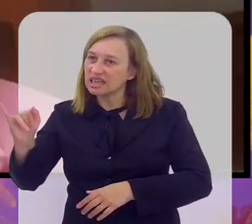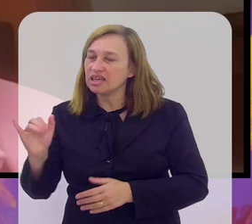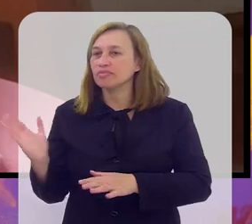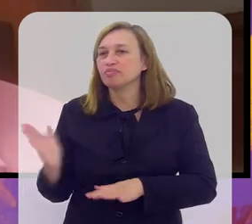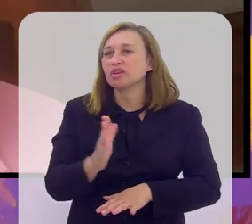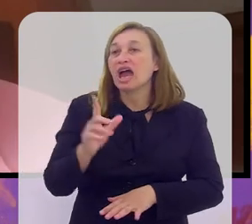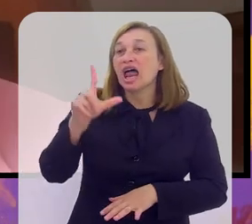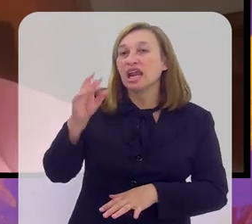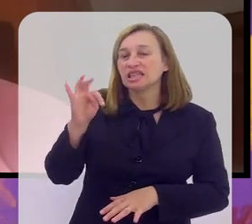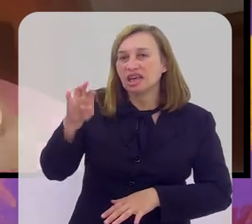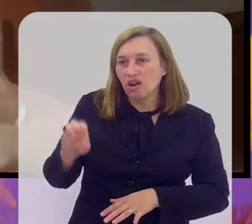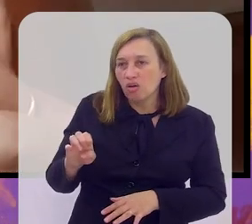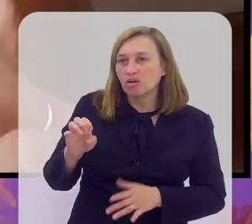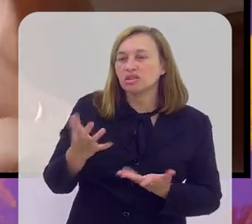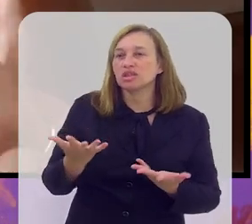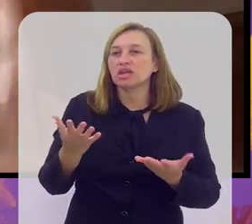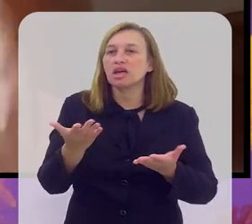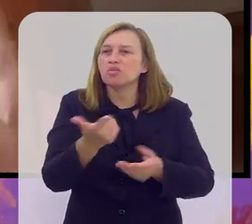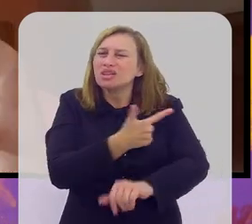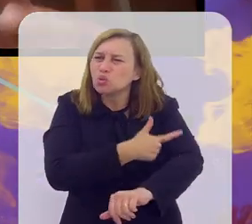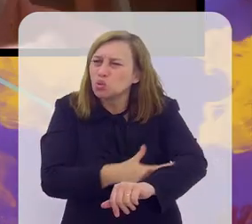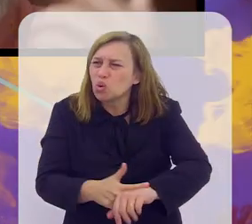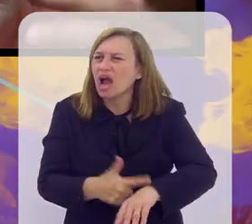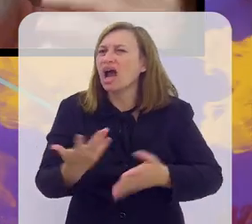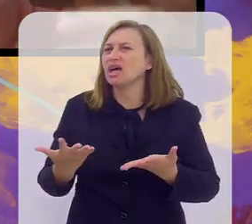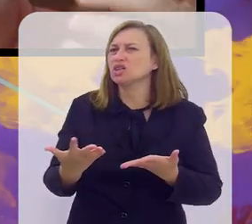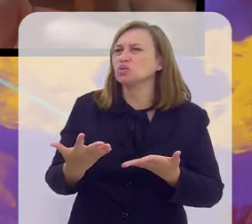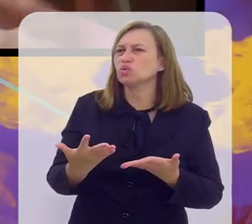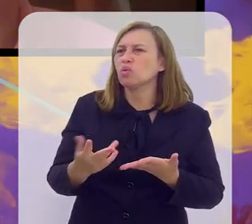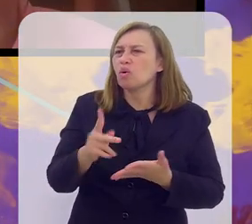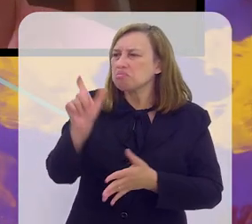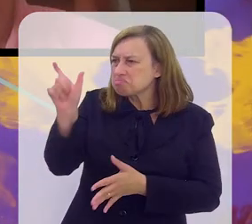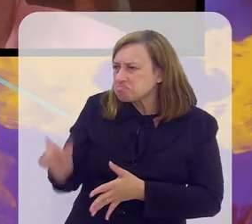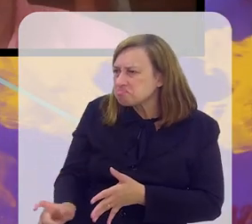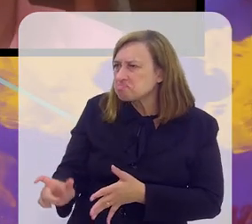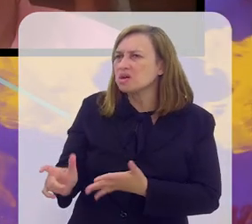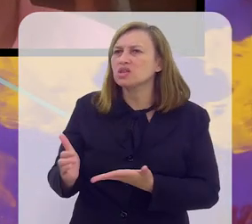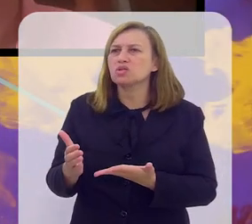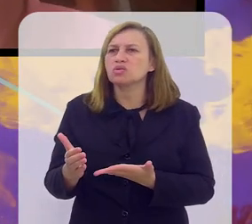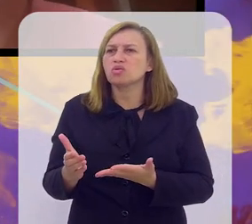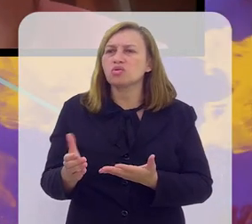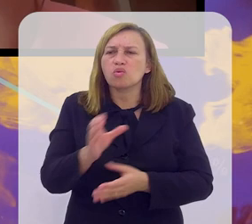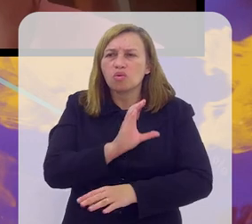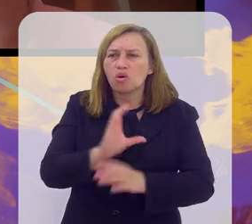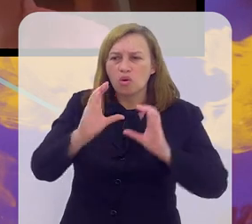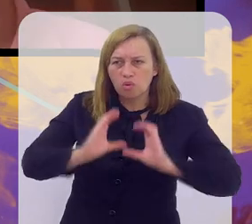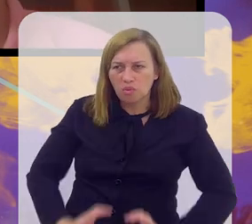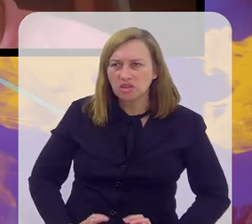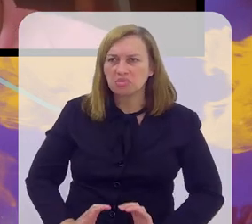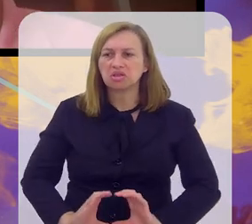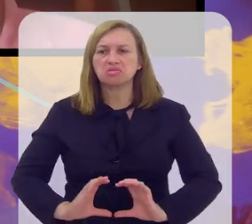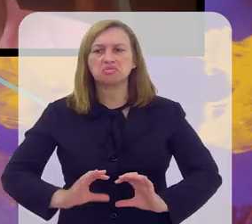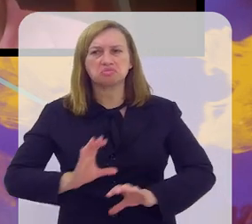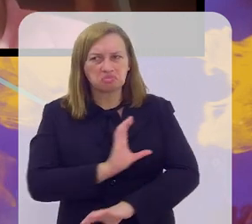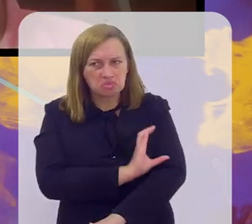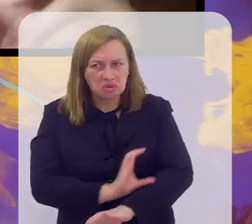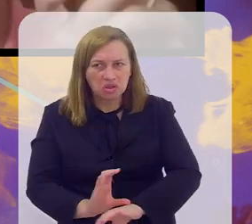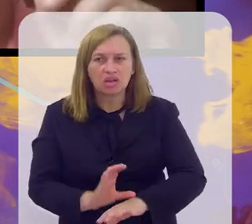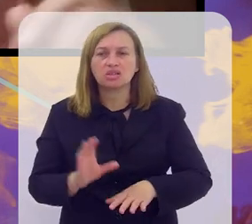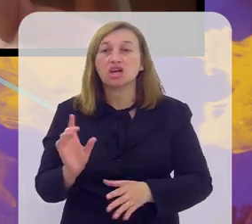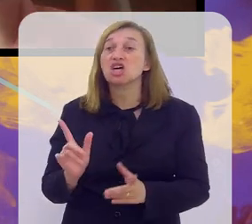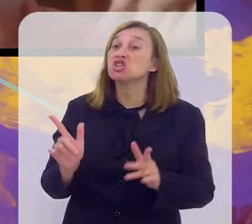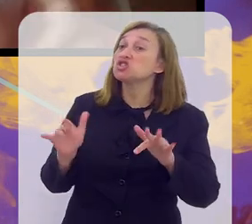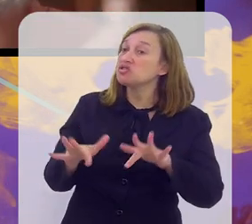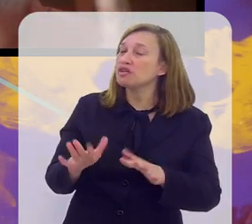sobre a CBF. Ele é sempre muito educado, aliás, ele é habitualmente uma pessoa com um comportamento muito cortês, né? É verdade.